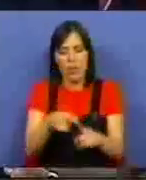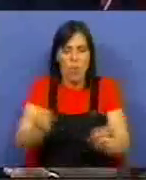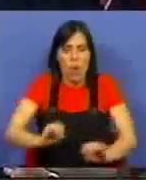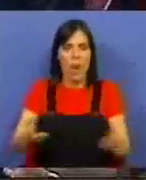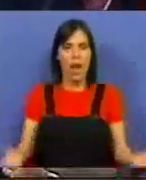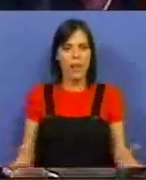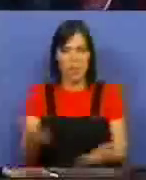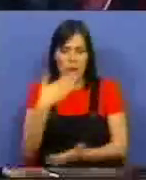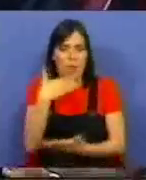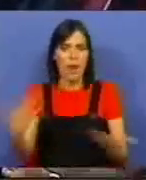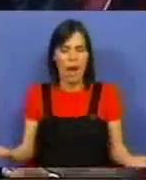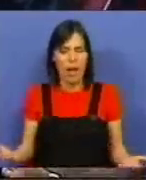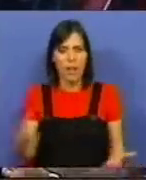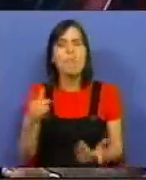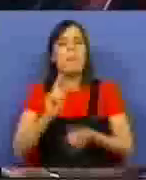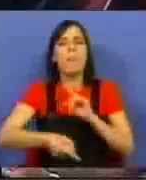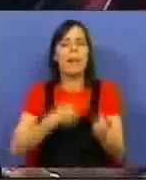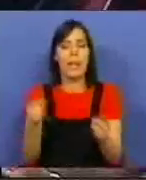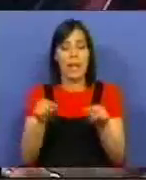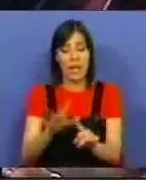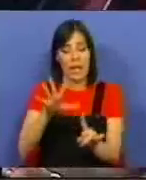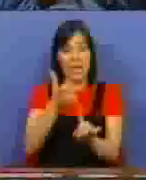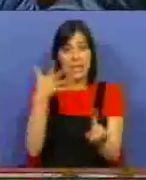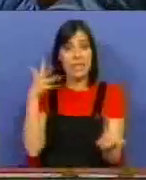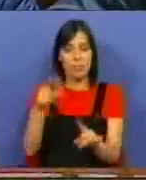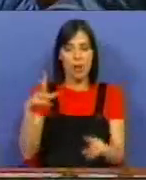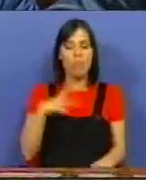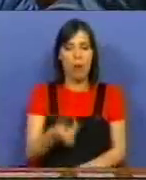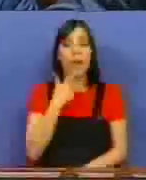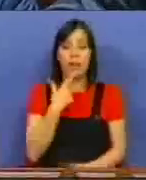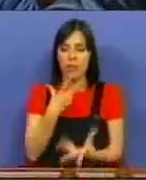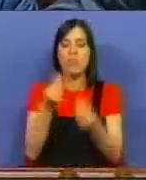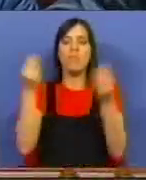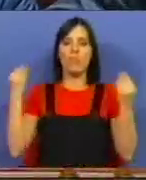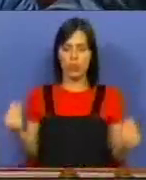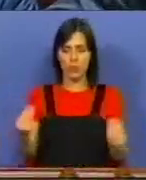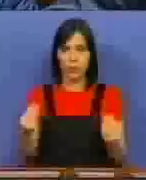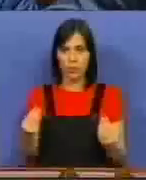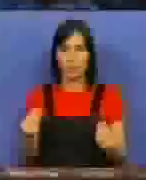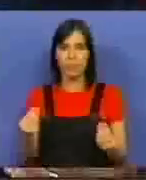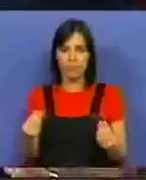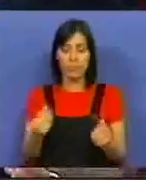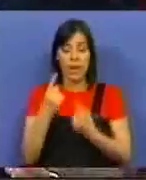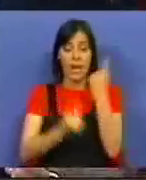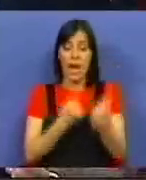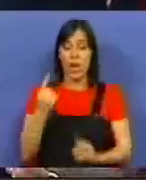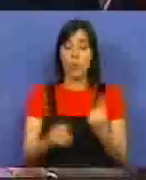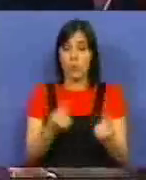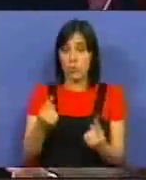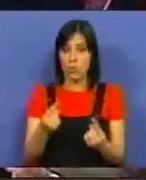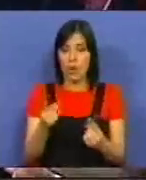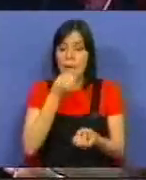nada. Isto não é nada. Mas para quê? Para estes 15 mil portugueses significa muito. Significa, em alguns casos,